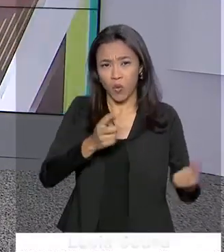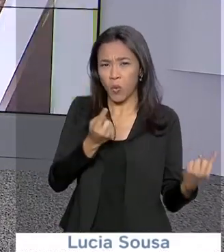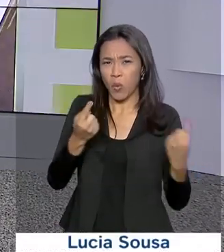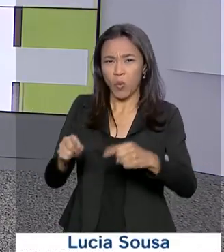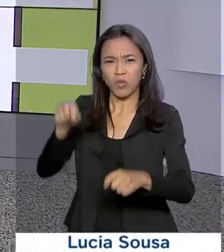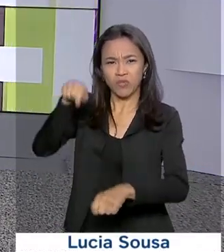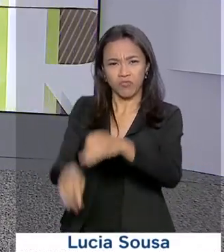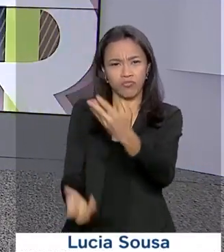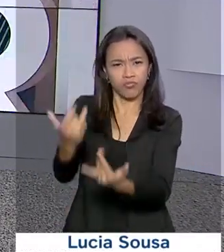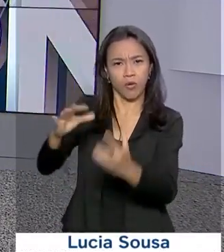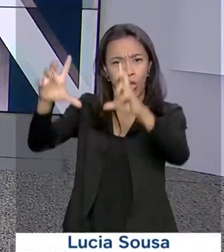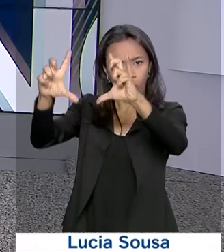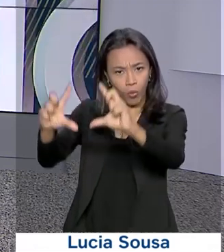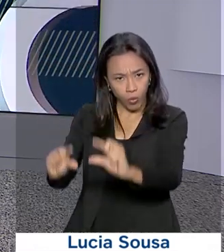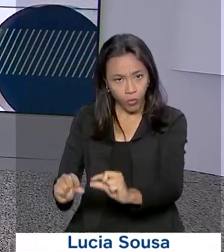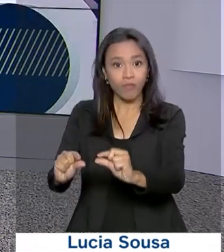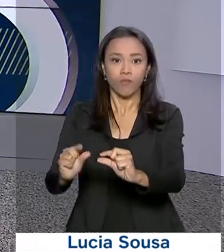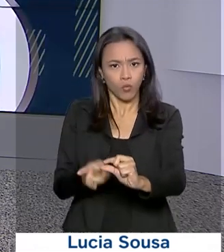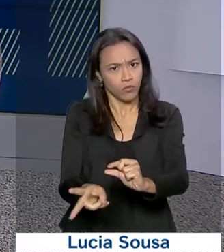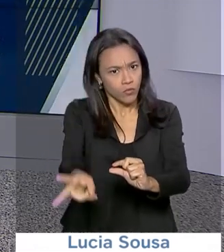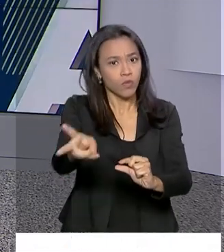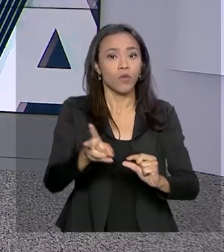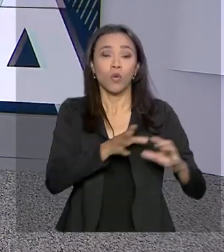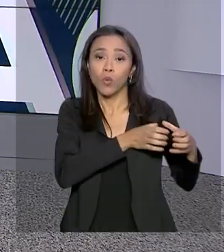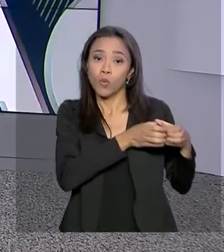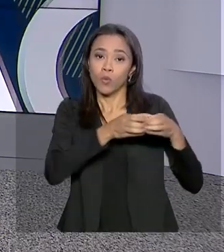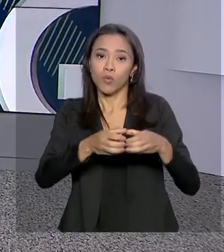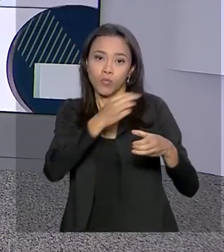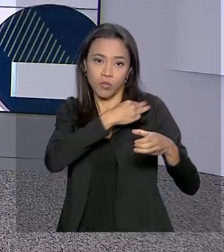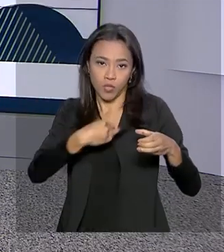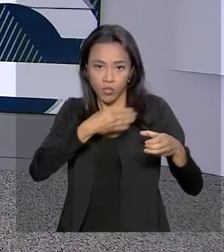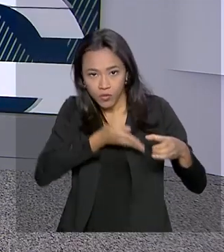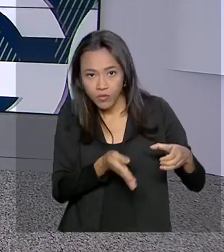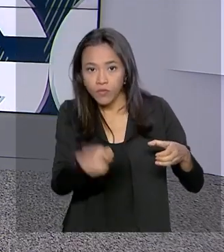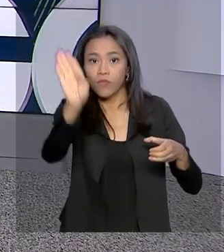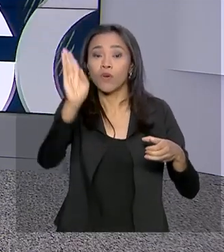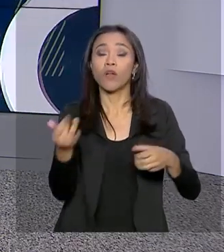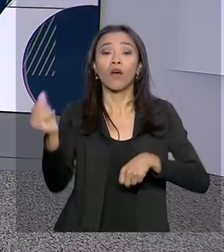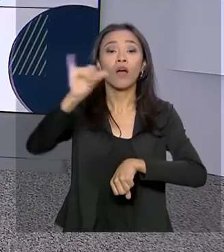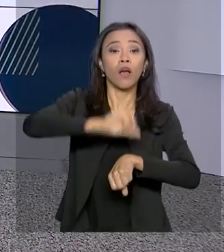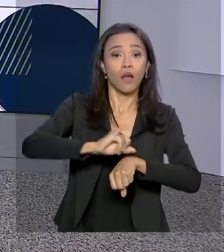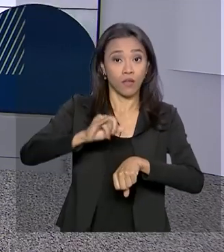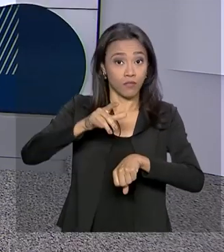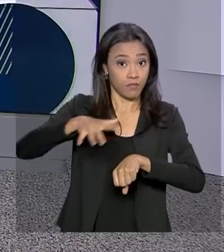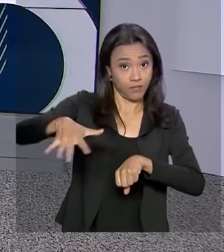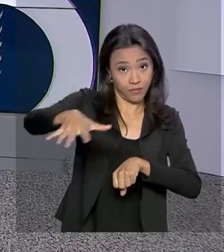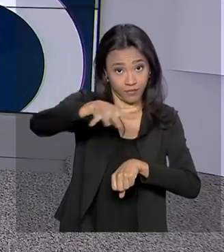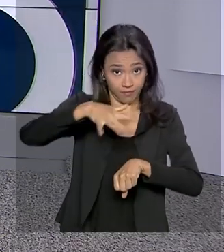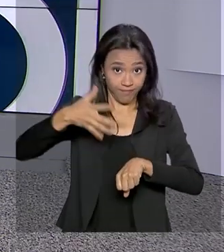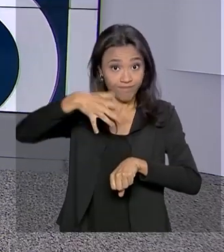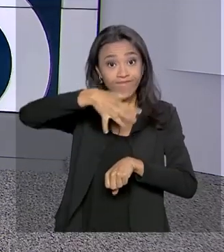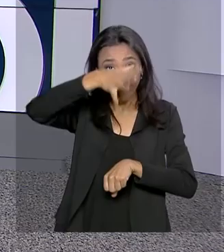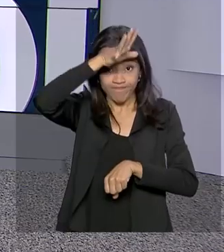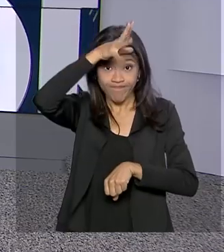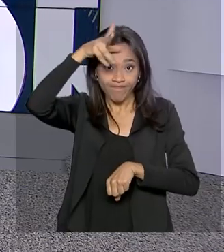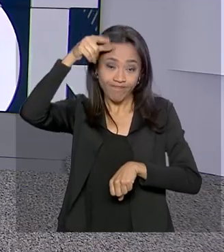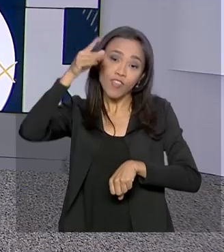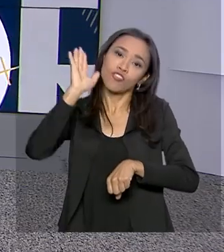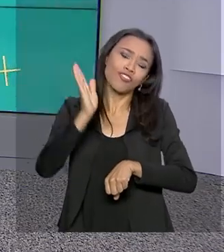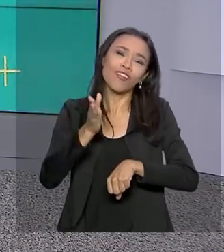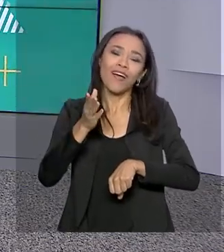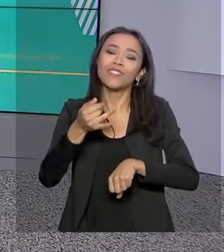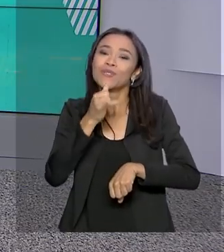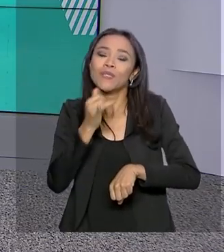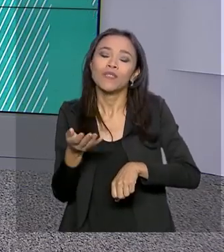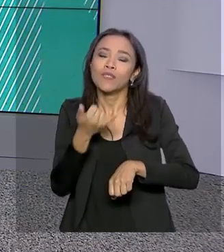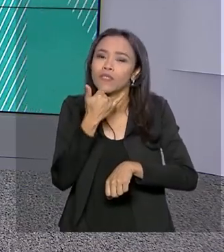continuam. A comitiva de ministros que saiu de Brasília rumo à região amazônica já está reunida neste momento em Belém, no Pará,